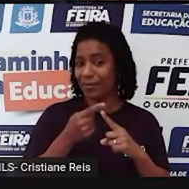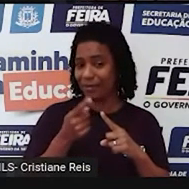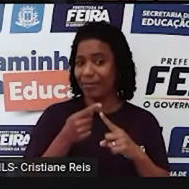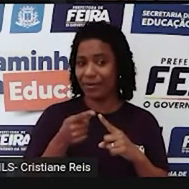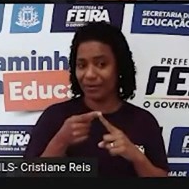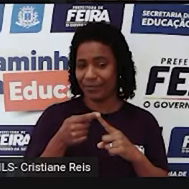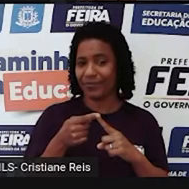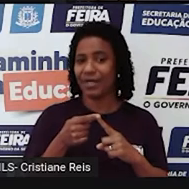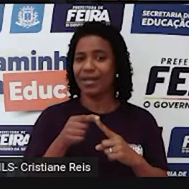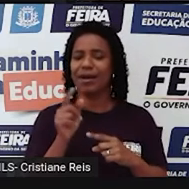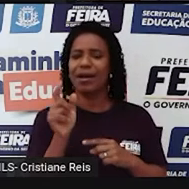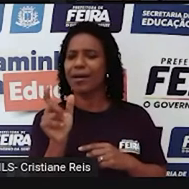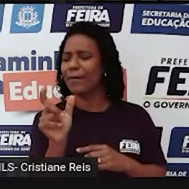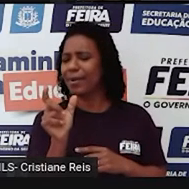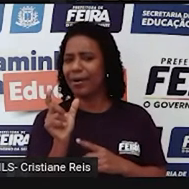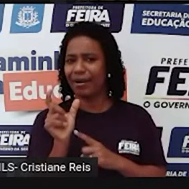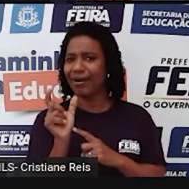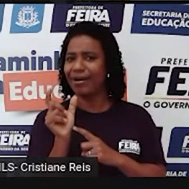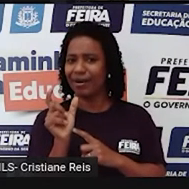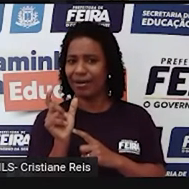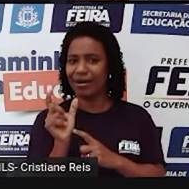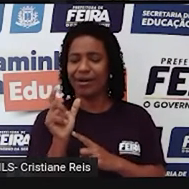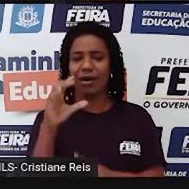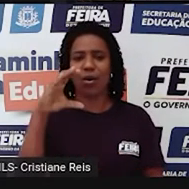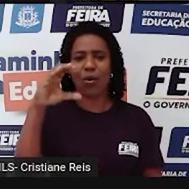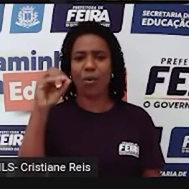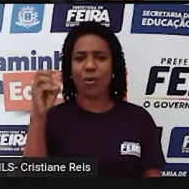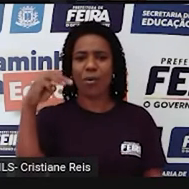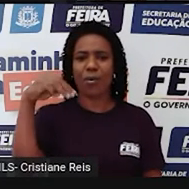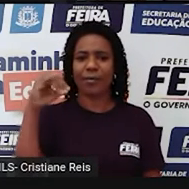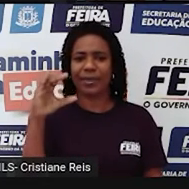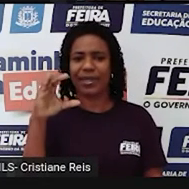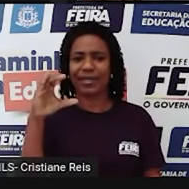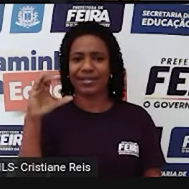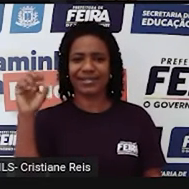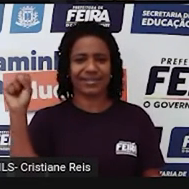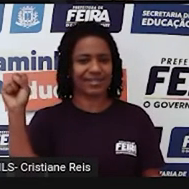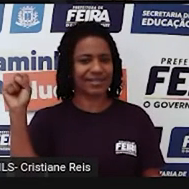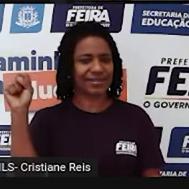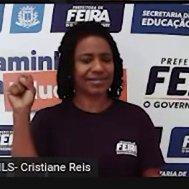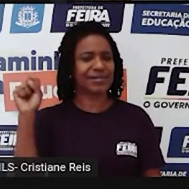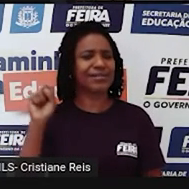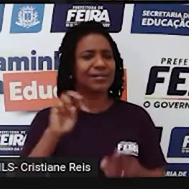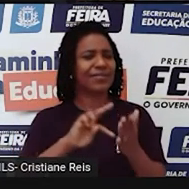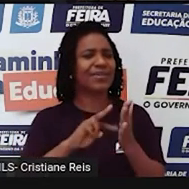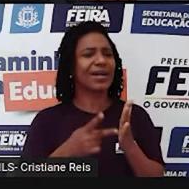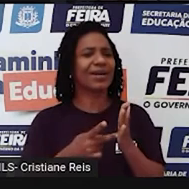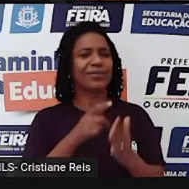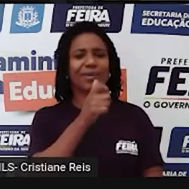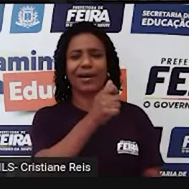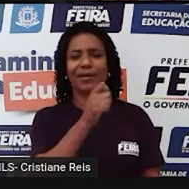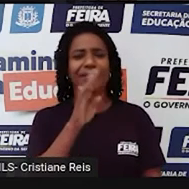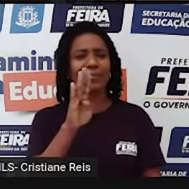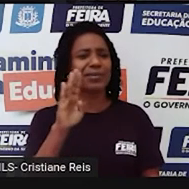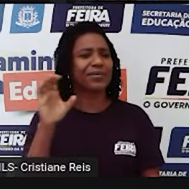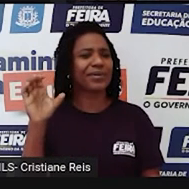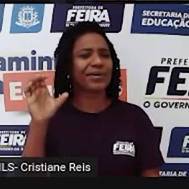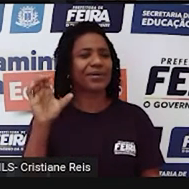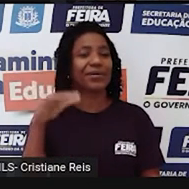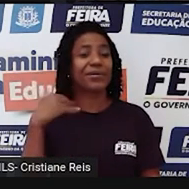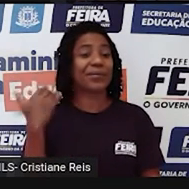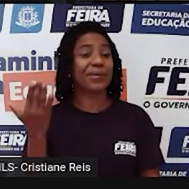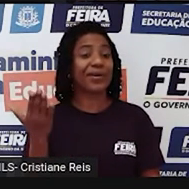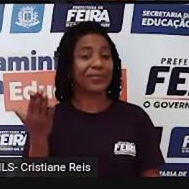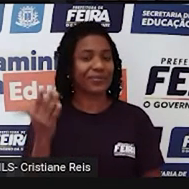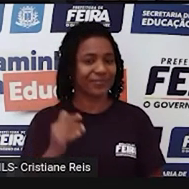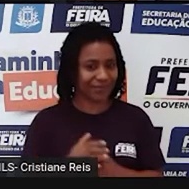palavra comics significa revista em quadrinhos? Cômico? Comediante? É claro que logo de imediato